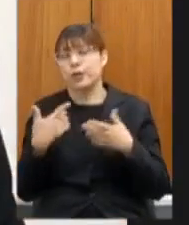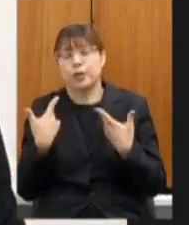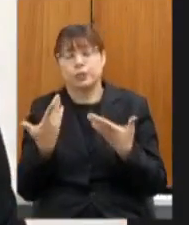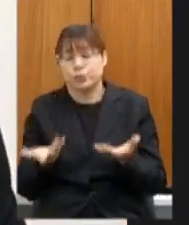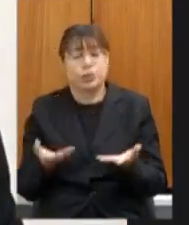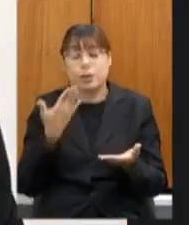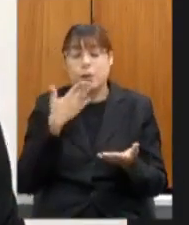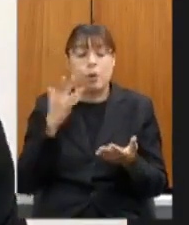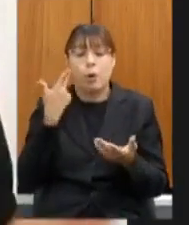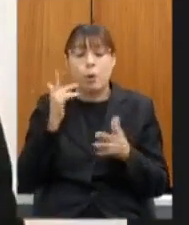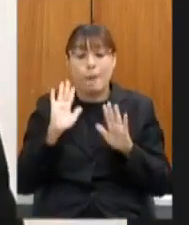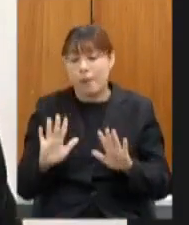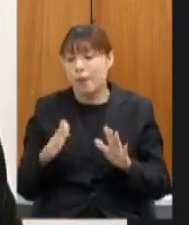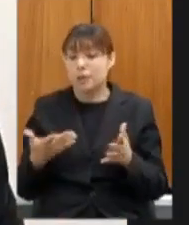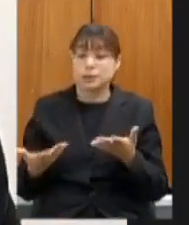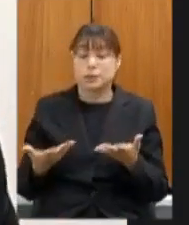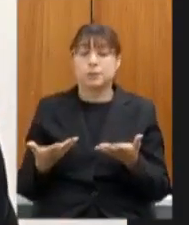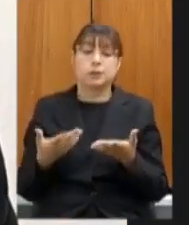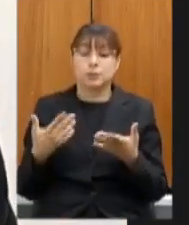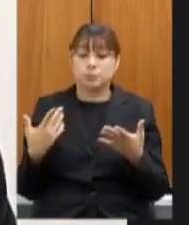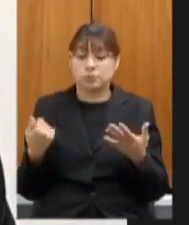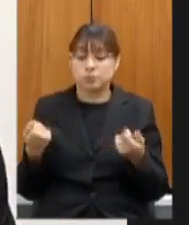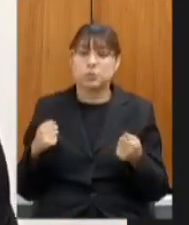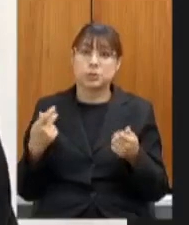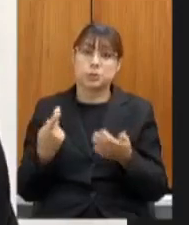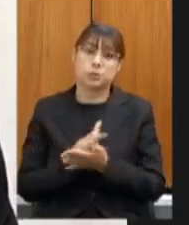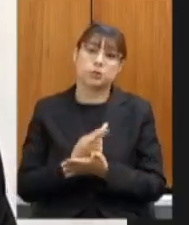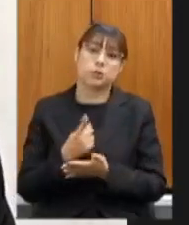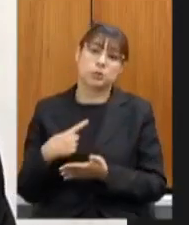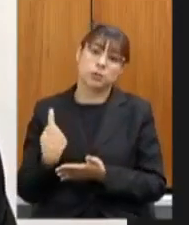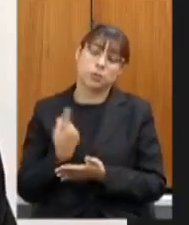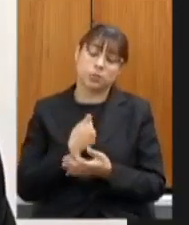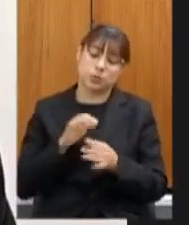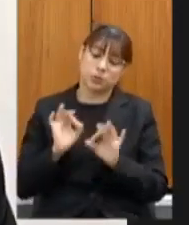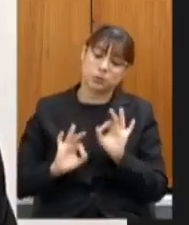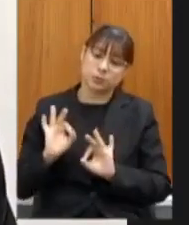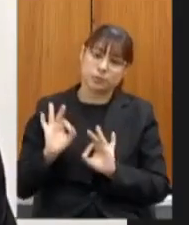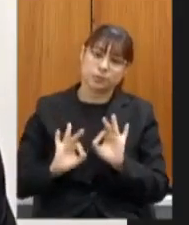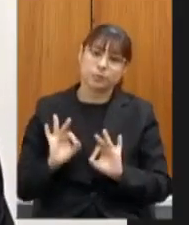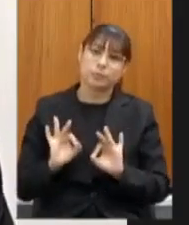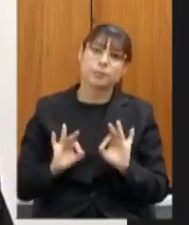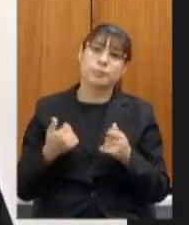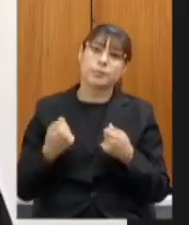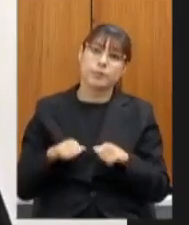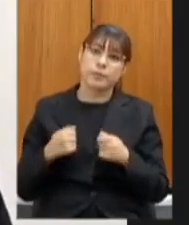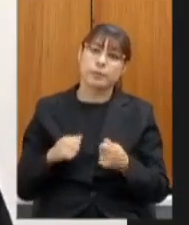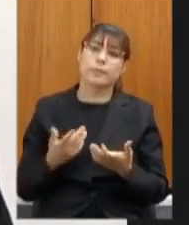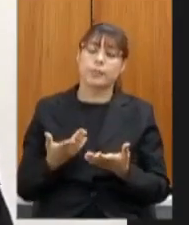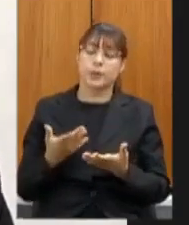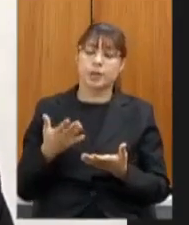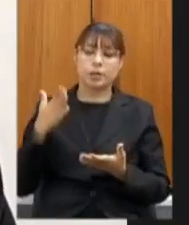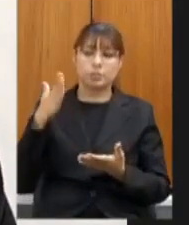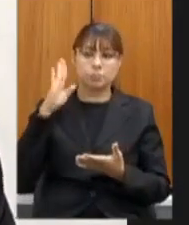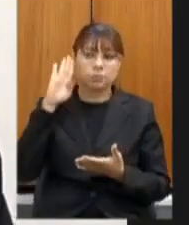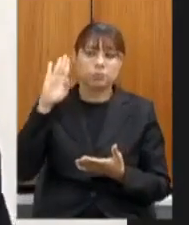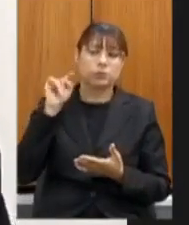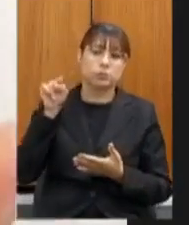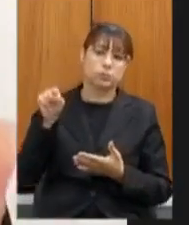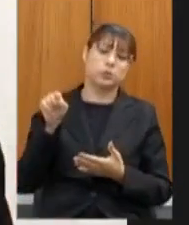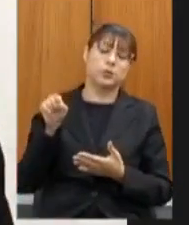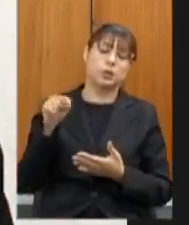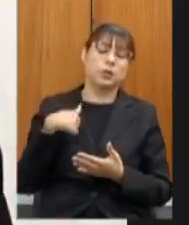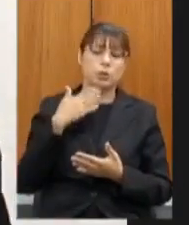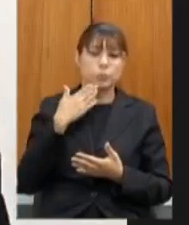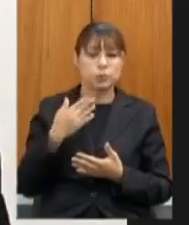qual for o normal mas as coisas tem que acontecer e para acontecer nós temos que planejar e para acontecer nós temos que colocá-la na prioridade e aí o meu